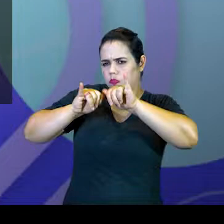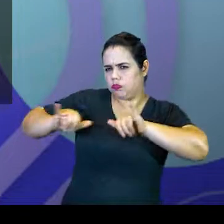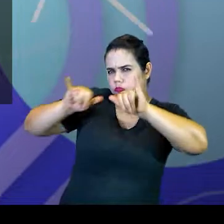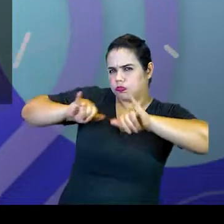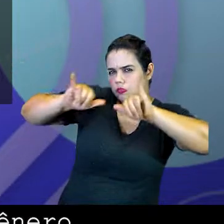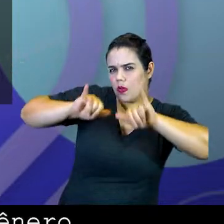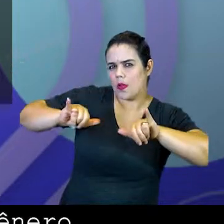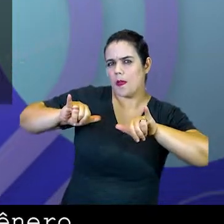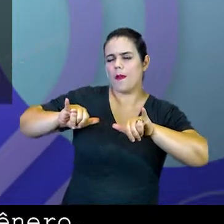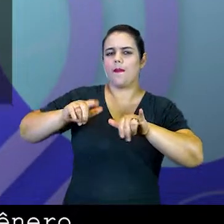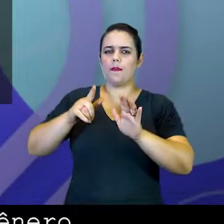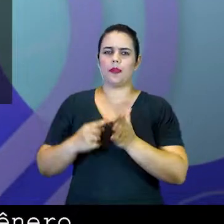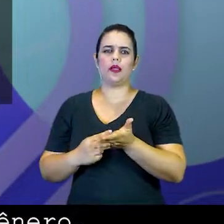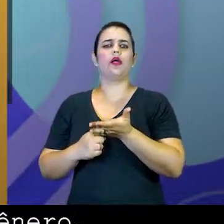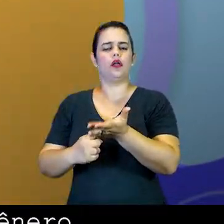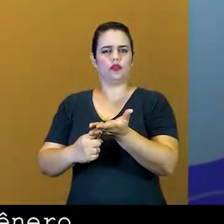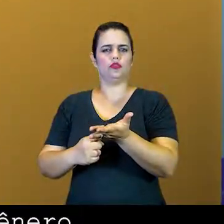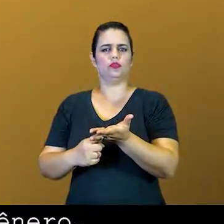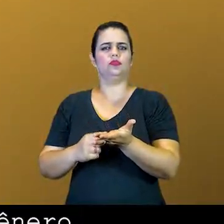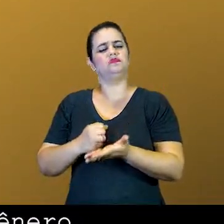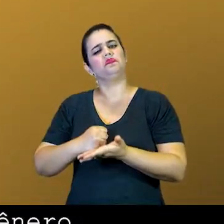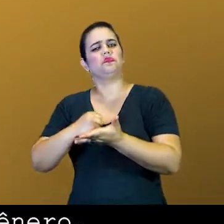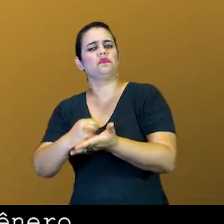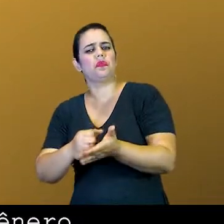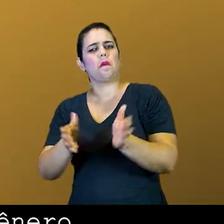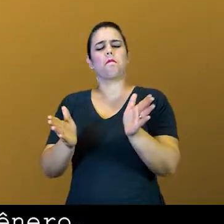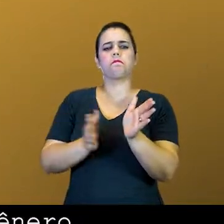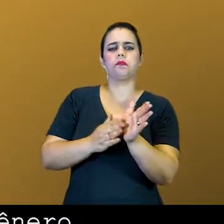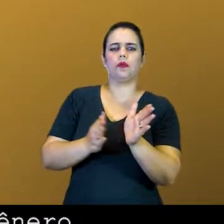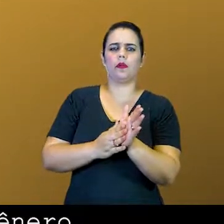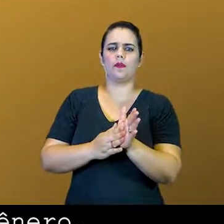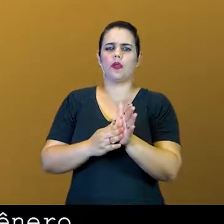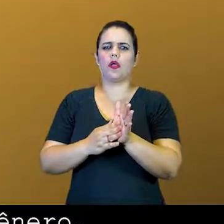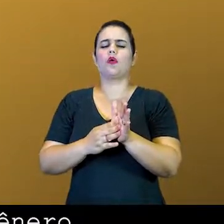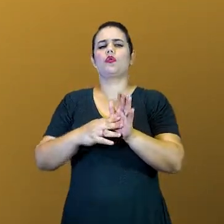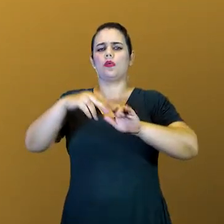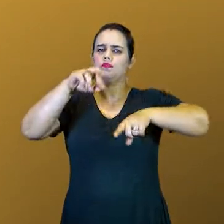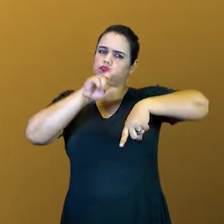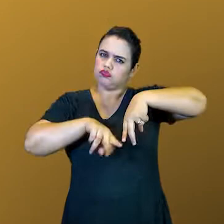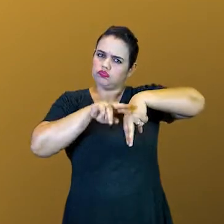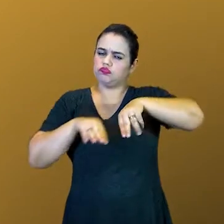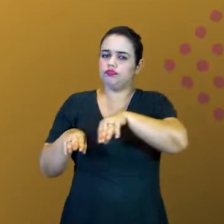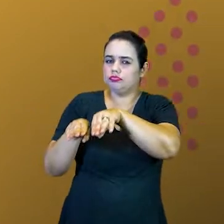tipo de violência por meio da proposta Comunicação pela Igualdade de Gênero.